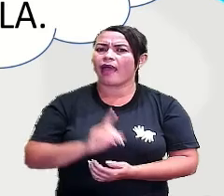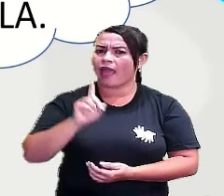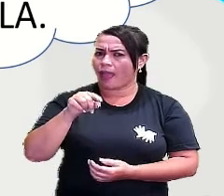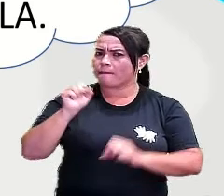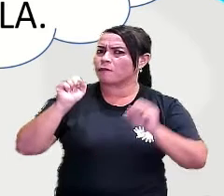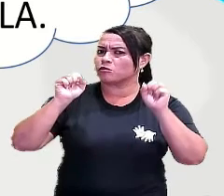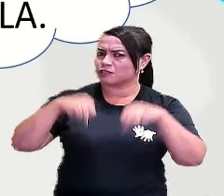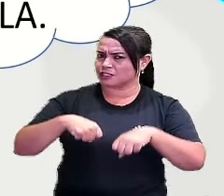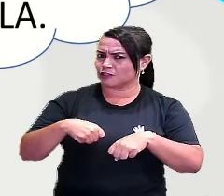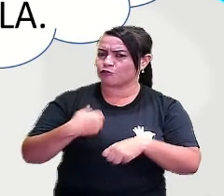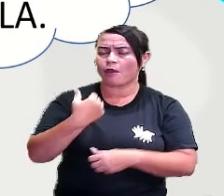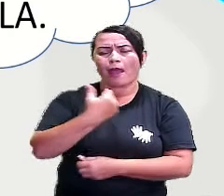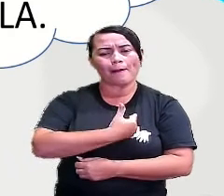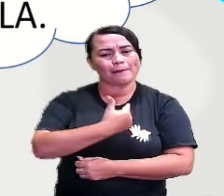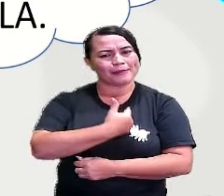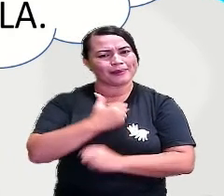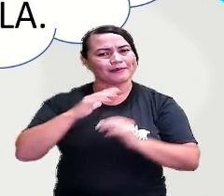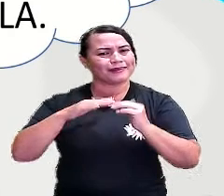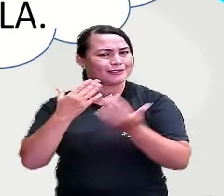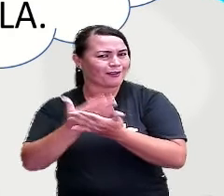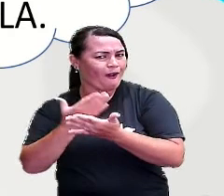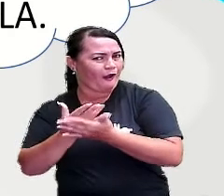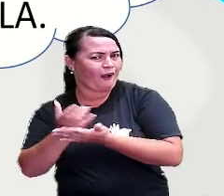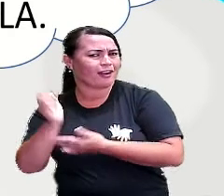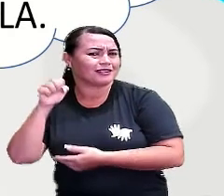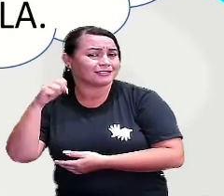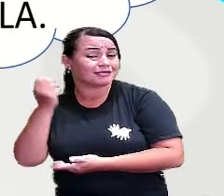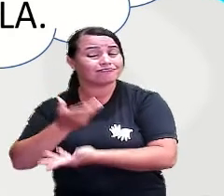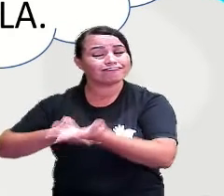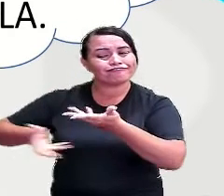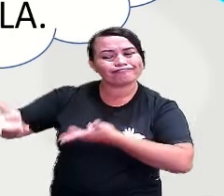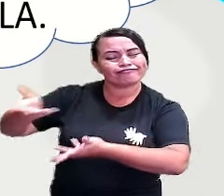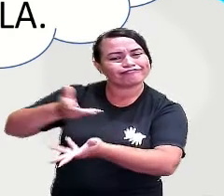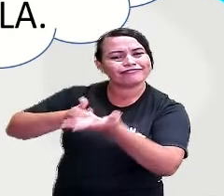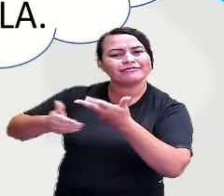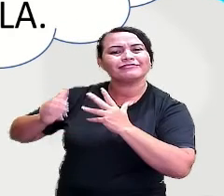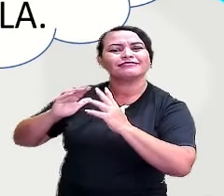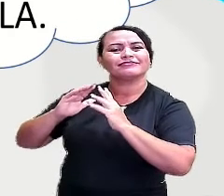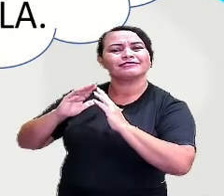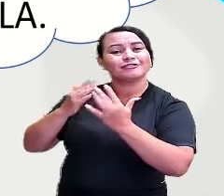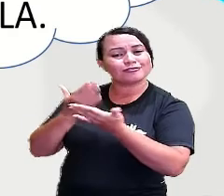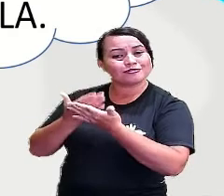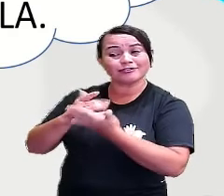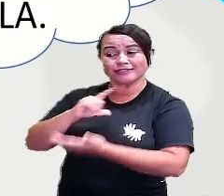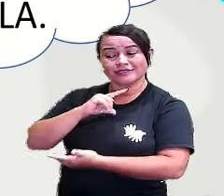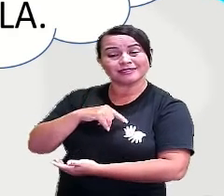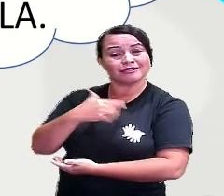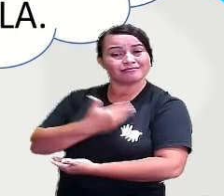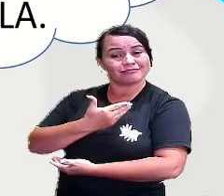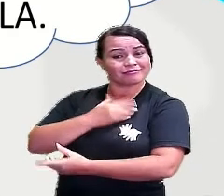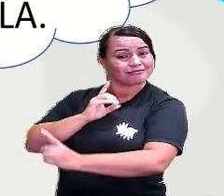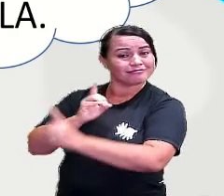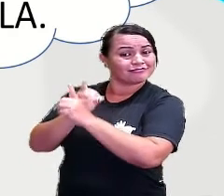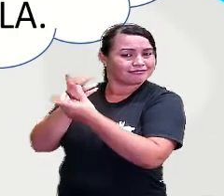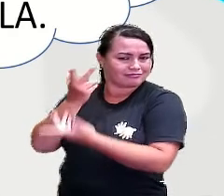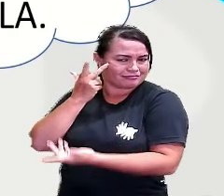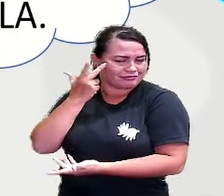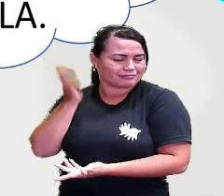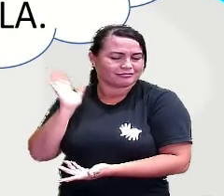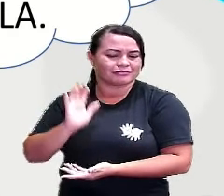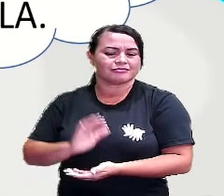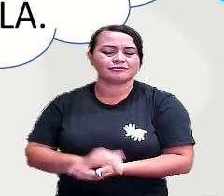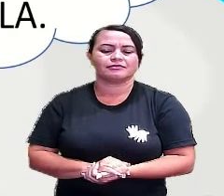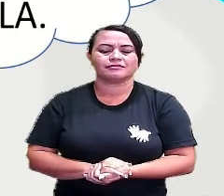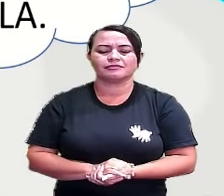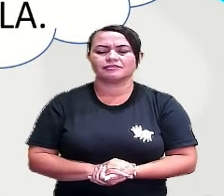possível fazer amigos na escola? Sim, né? A gente vai na escola e a gente vai e faz amiguinhos.